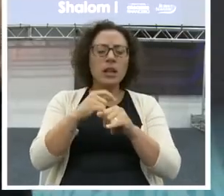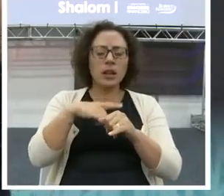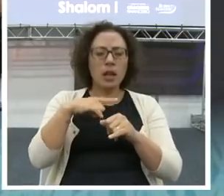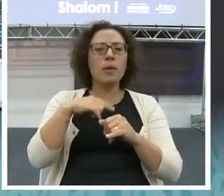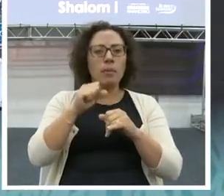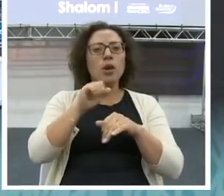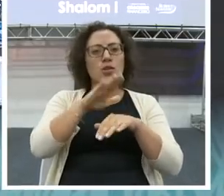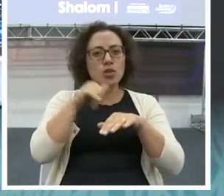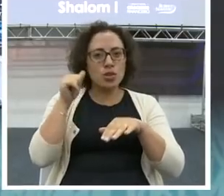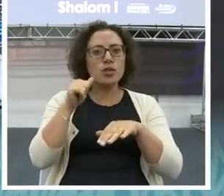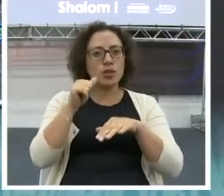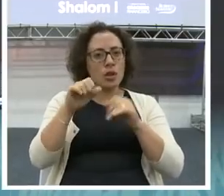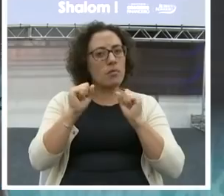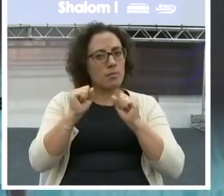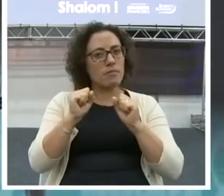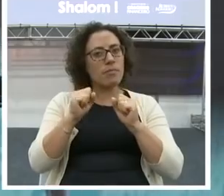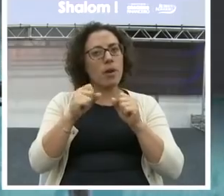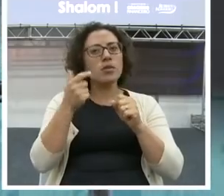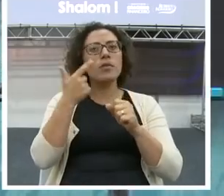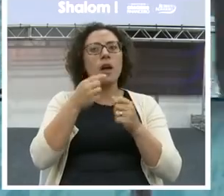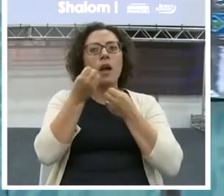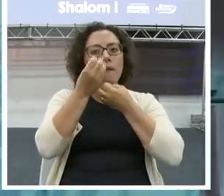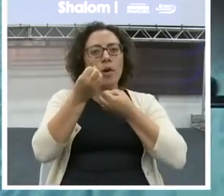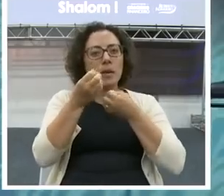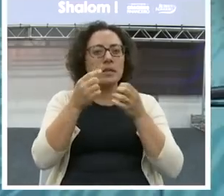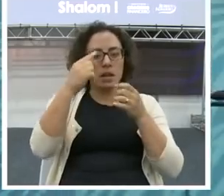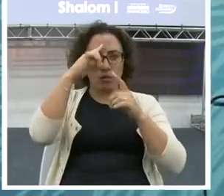Chama na mensagem privada, o pessoal vai te dar a informação.